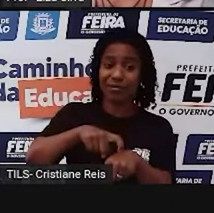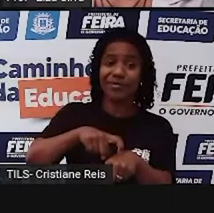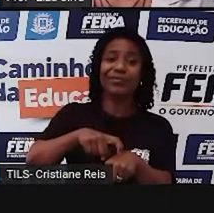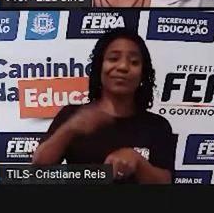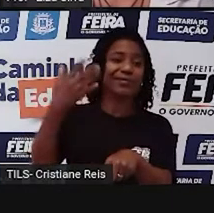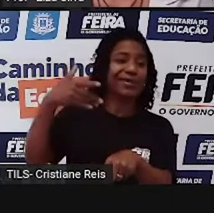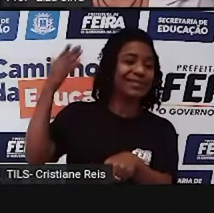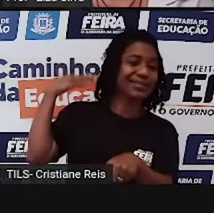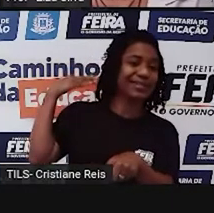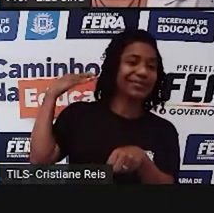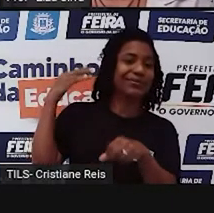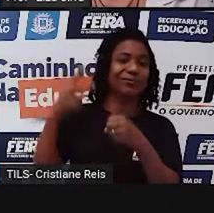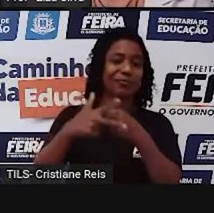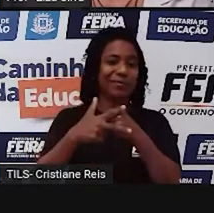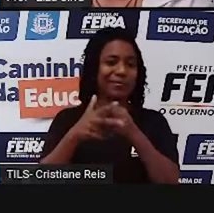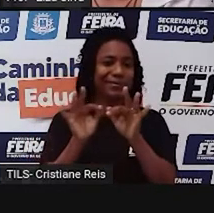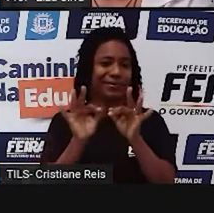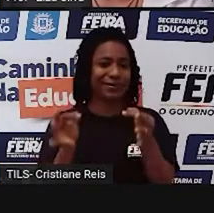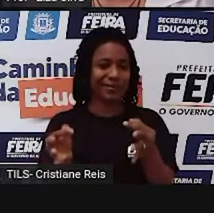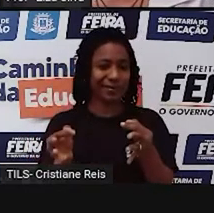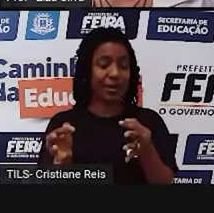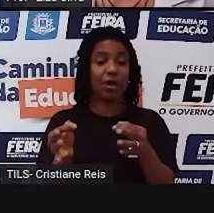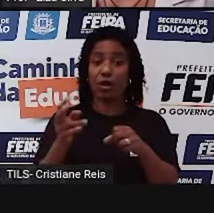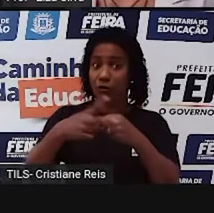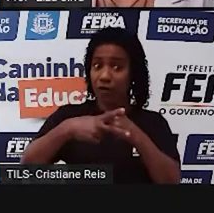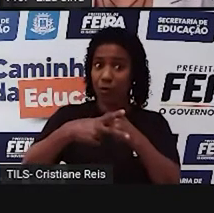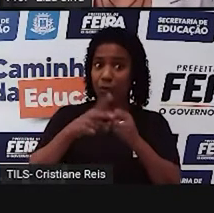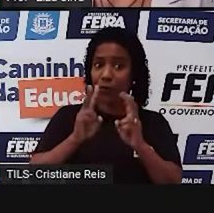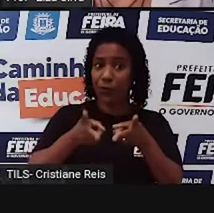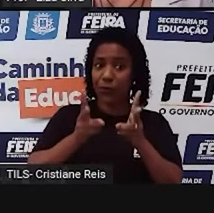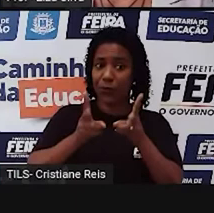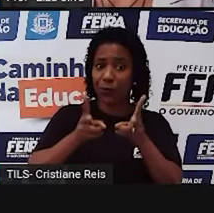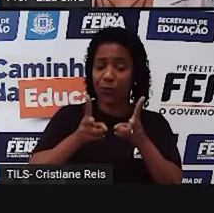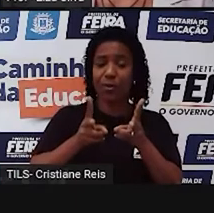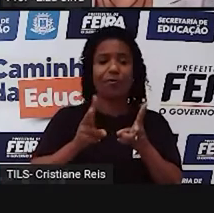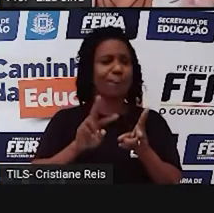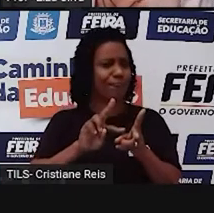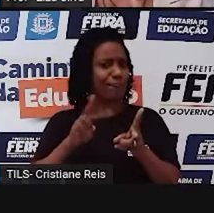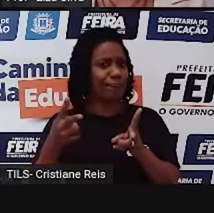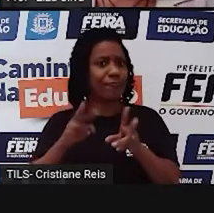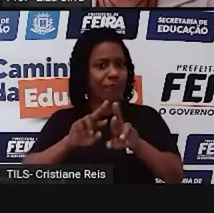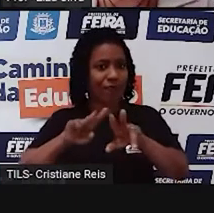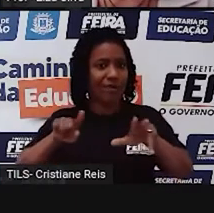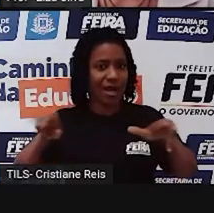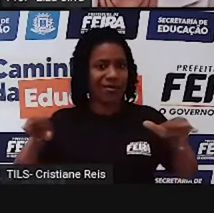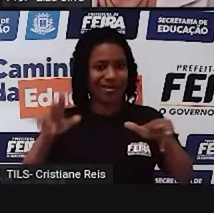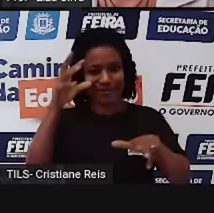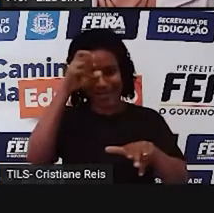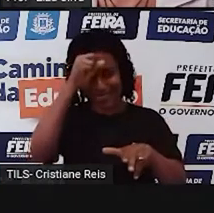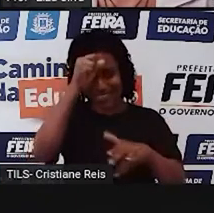com verbos irregulares e suas terminações variáveis. Ok? Let's go.